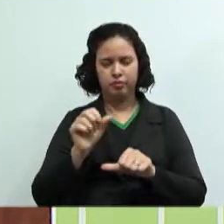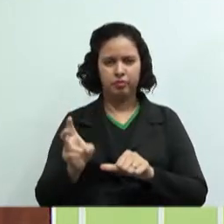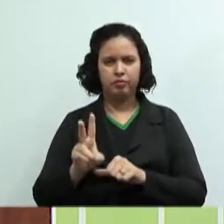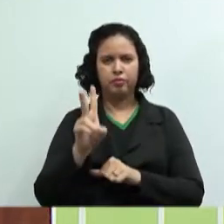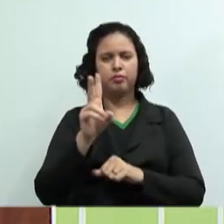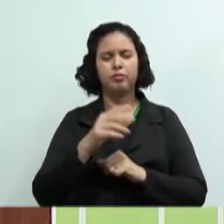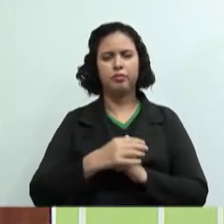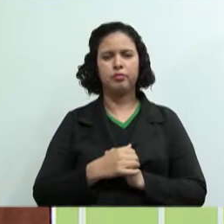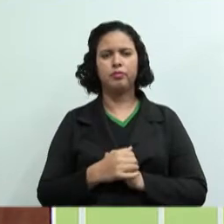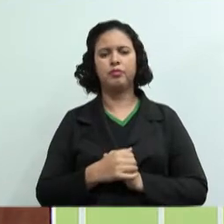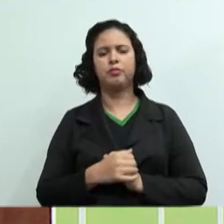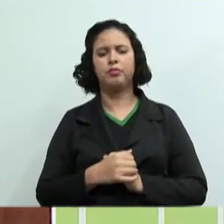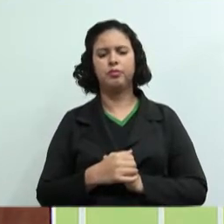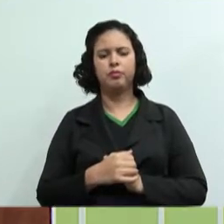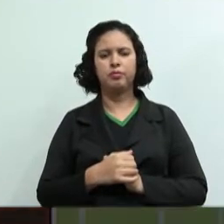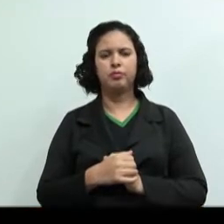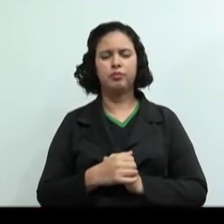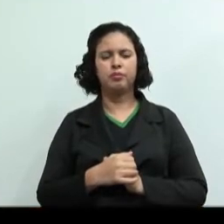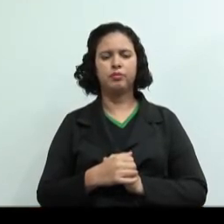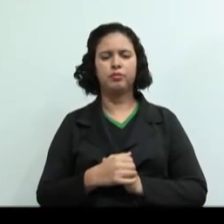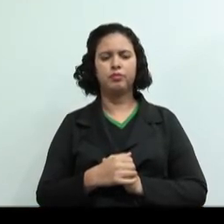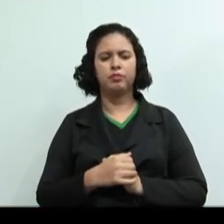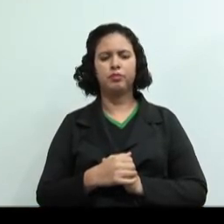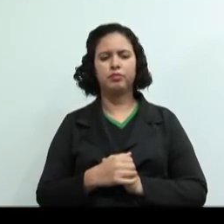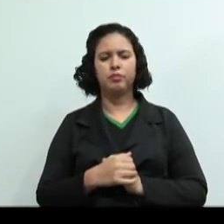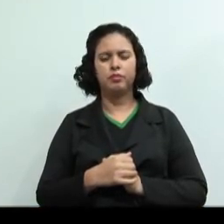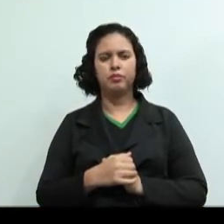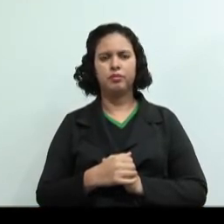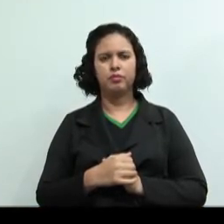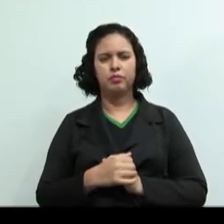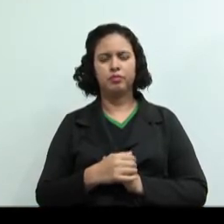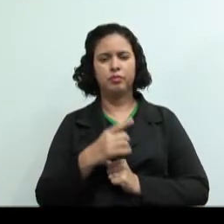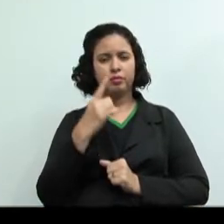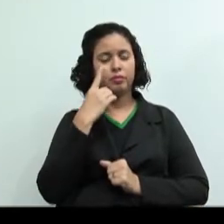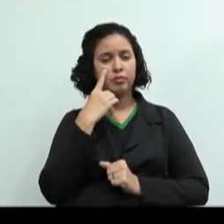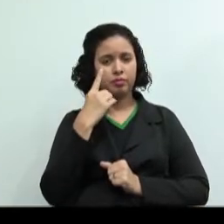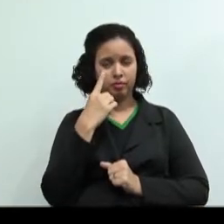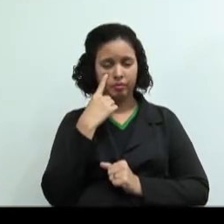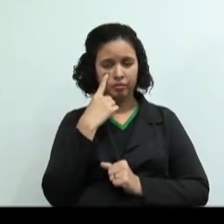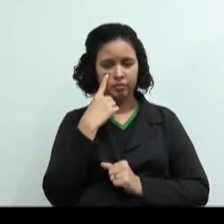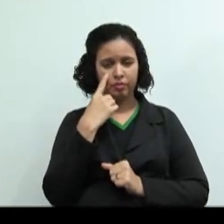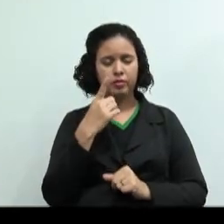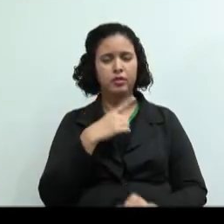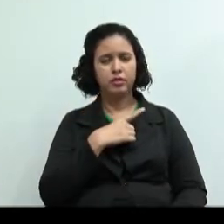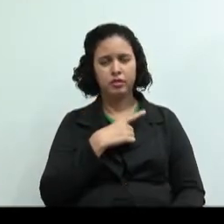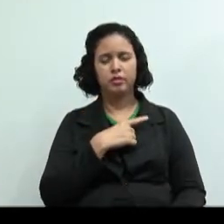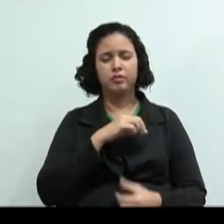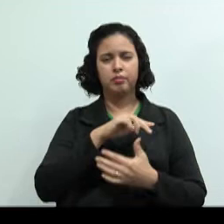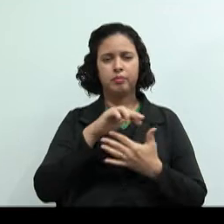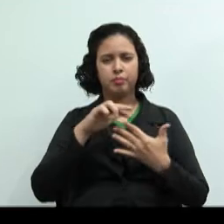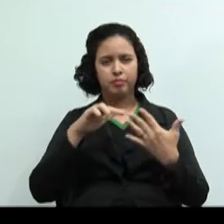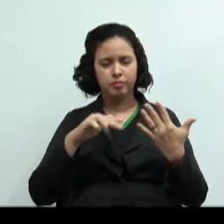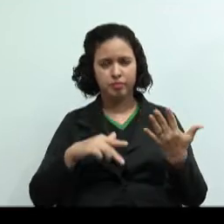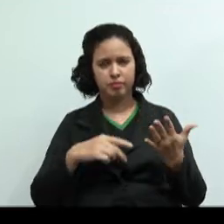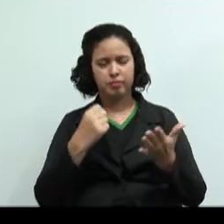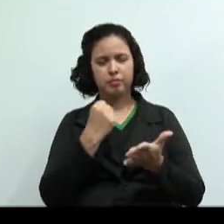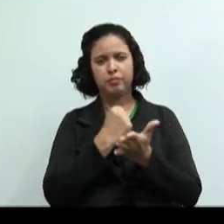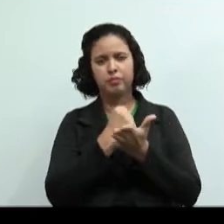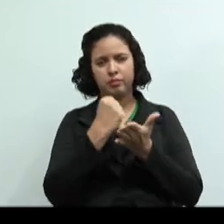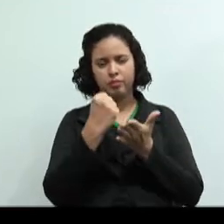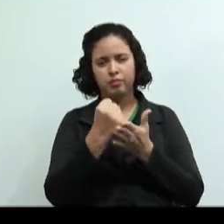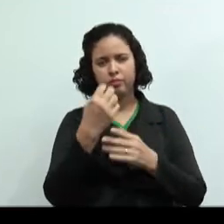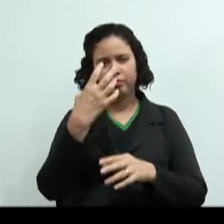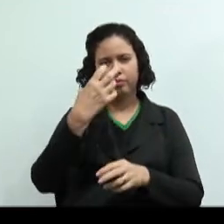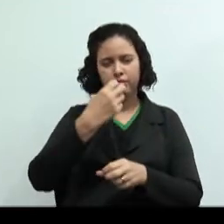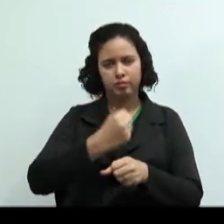Continuando nos slides. Consistência ou uniformidade. Existindo várias alternativas para o registro contábil de